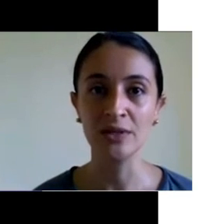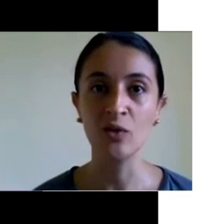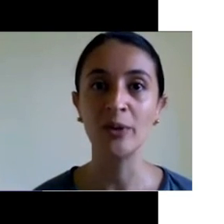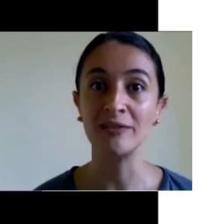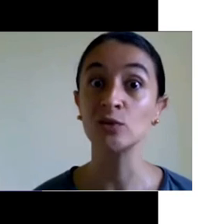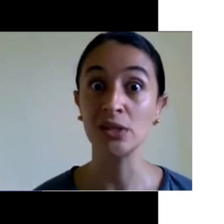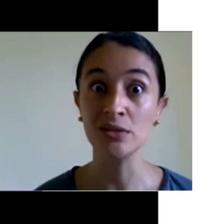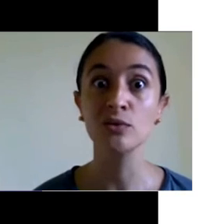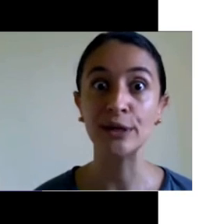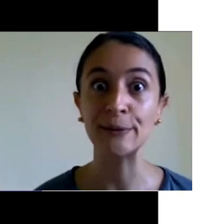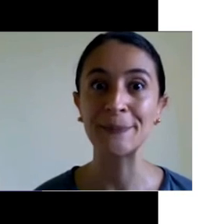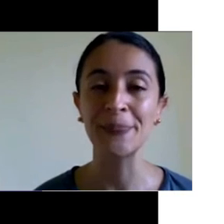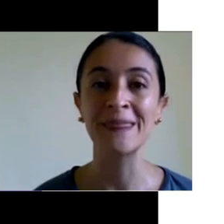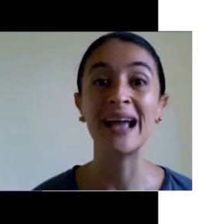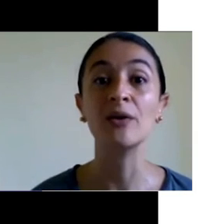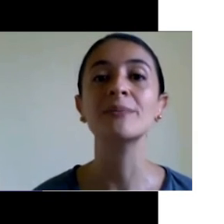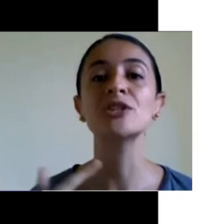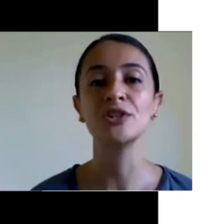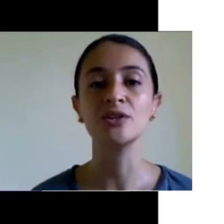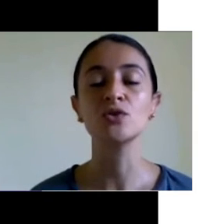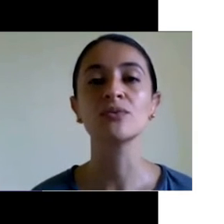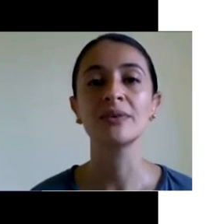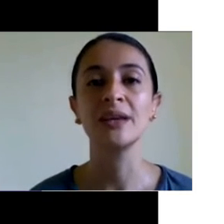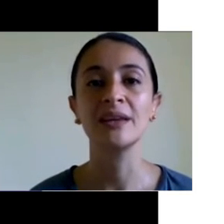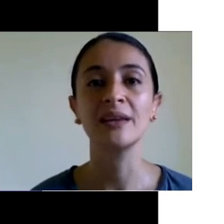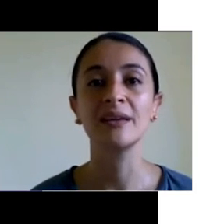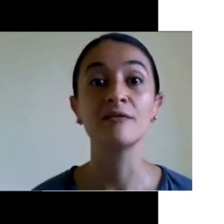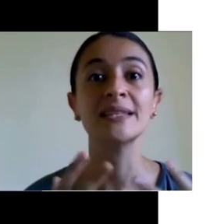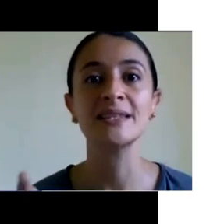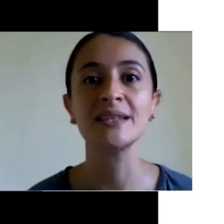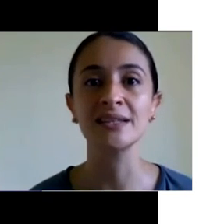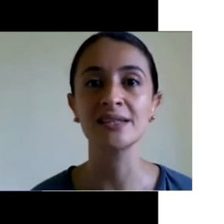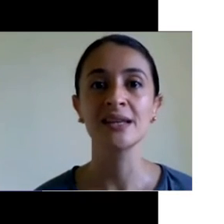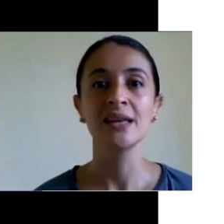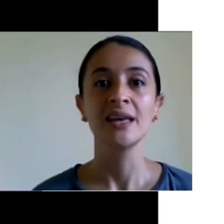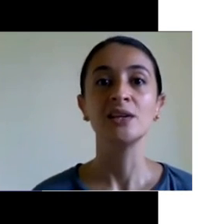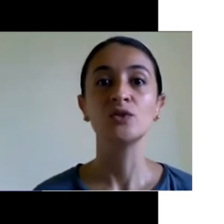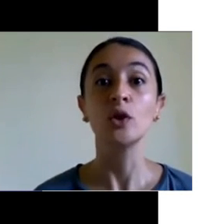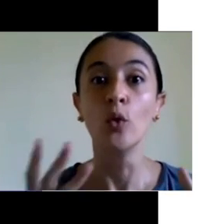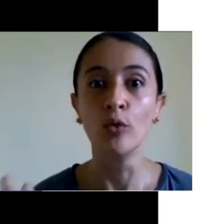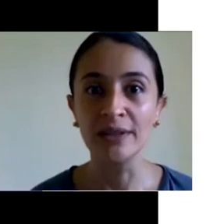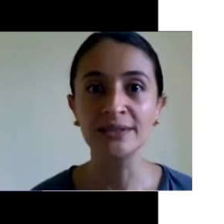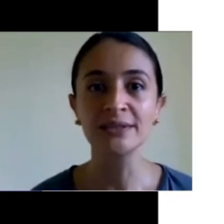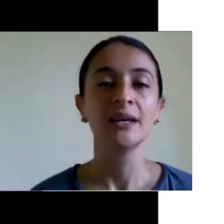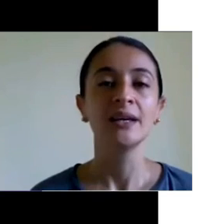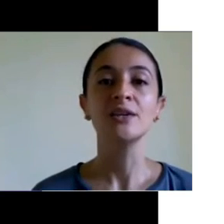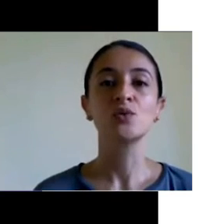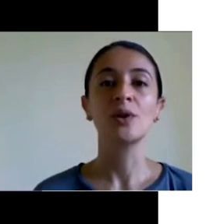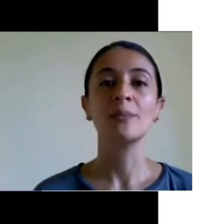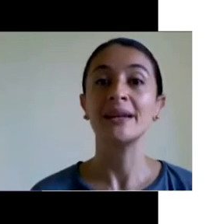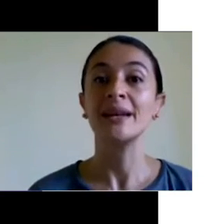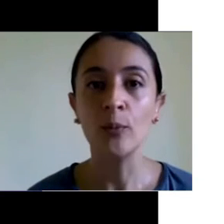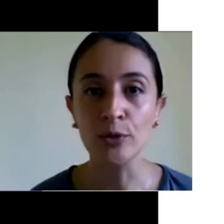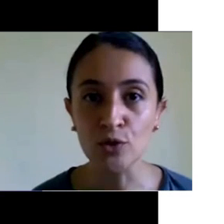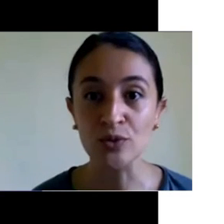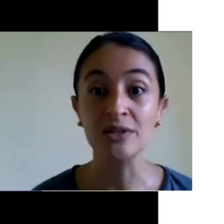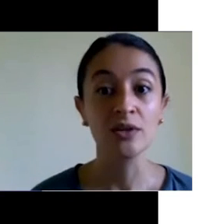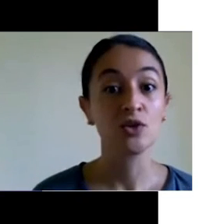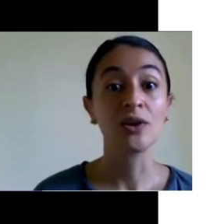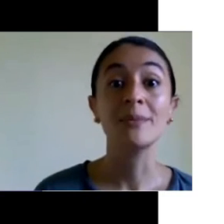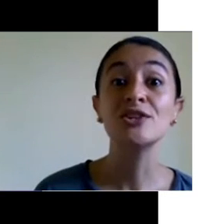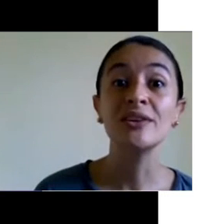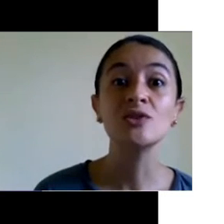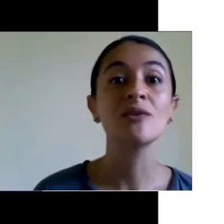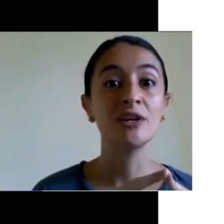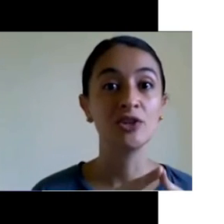metade do que você comprava no início do ano. Agora imagine isso em vacinas, isso em luvas, isso em material para o SUS.